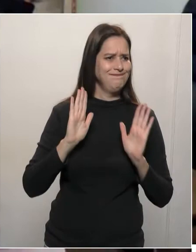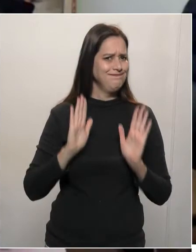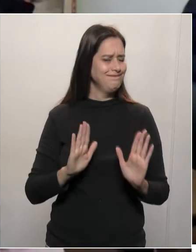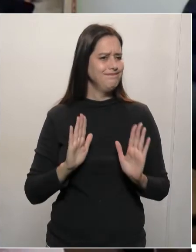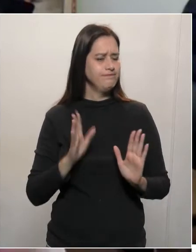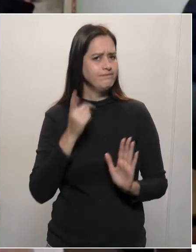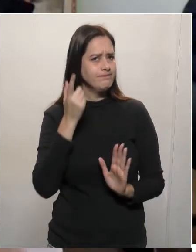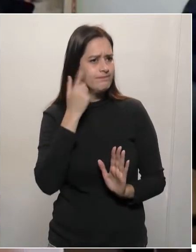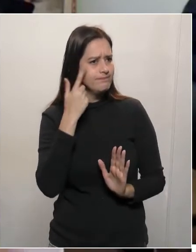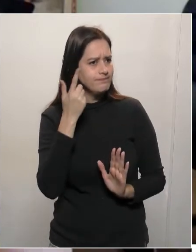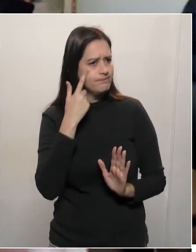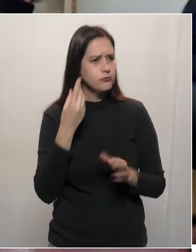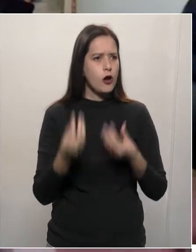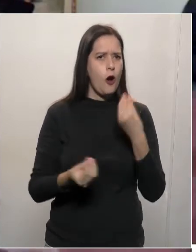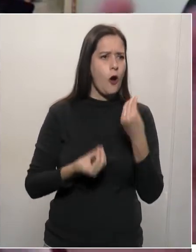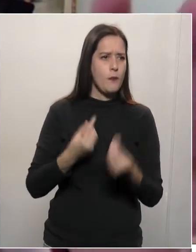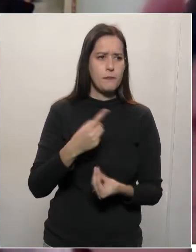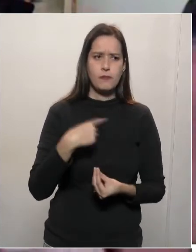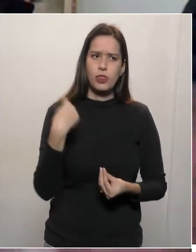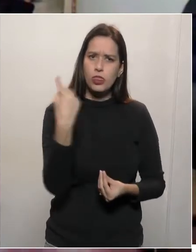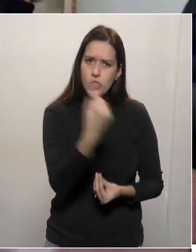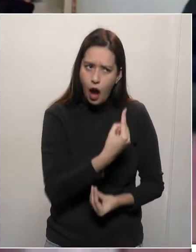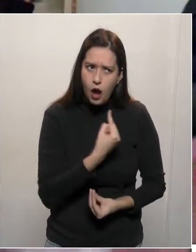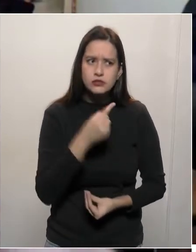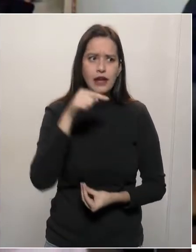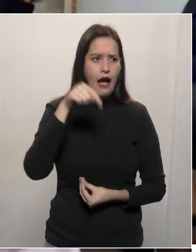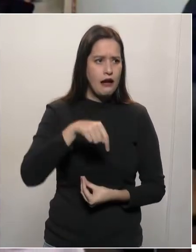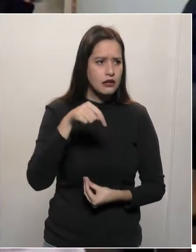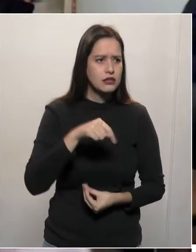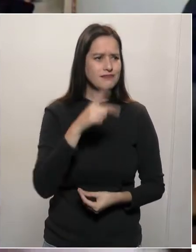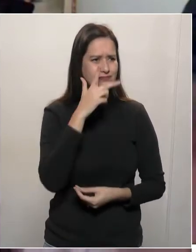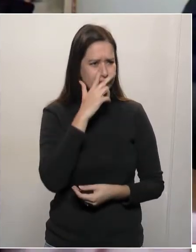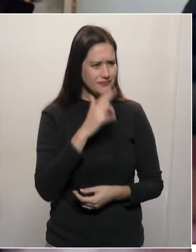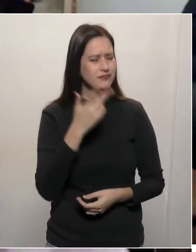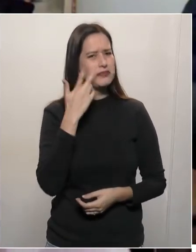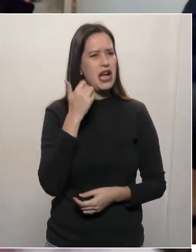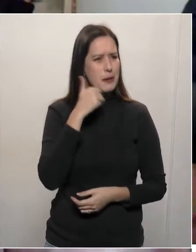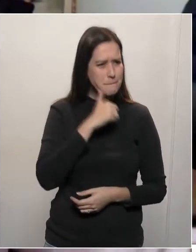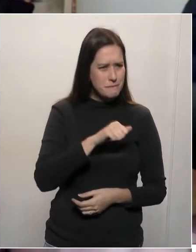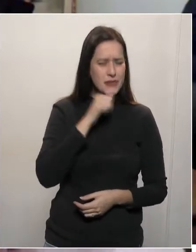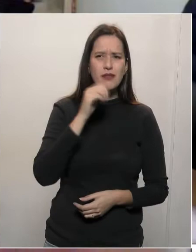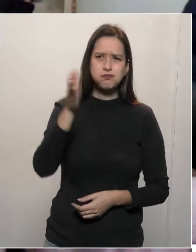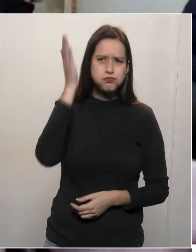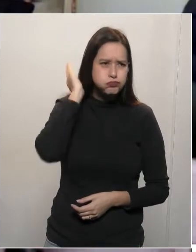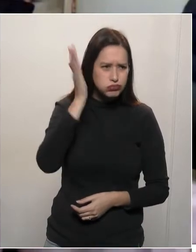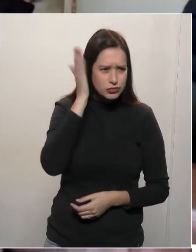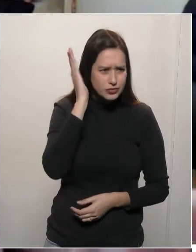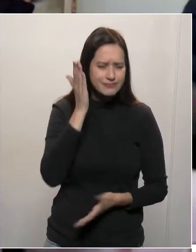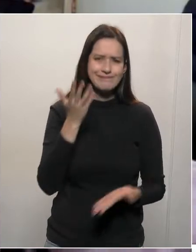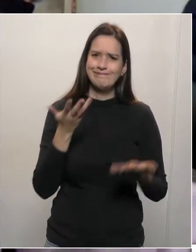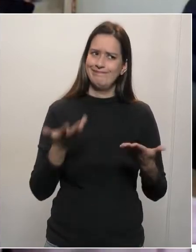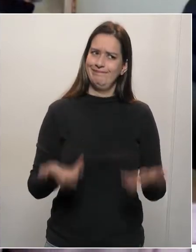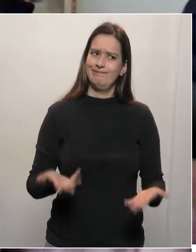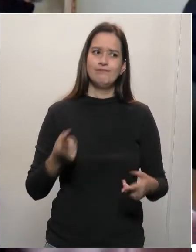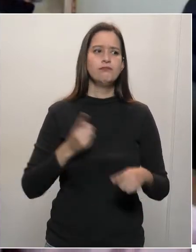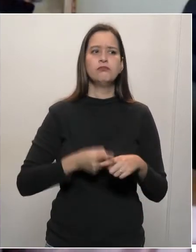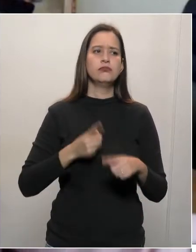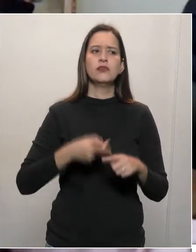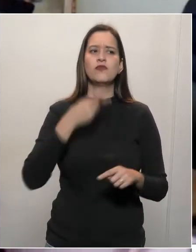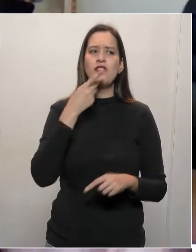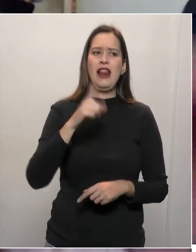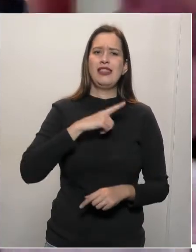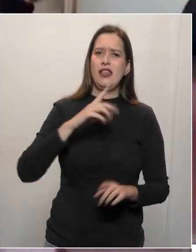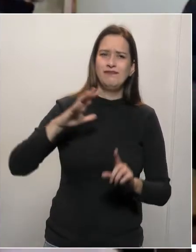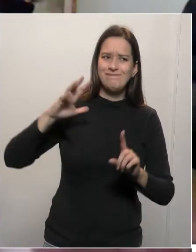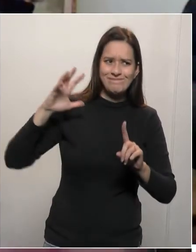estamos aqui subjugando a inteligência do pai que vai votar. Ao dizer que ele está sendo contaminado por A, por B, por C. Não,